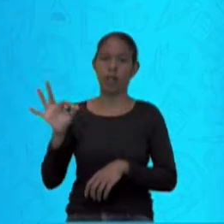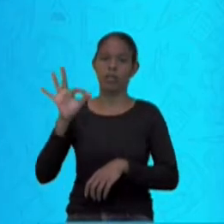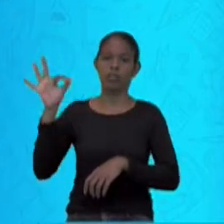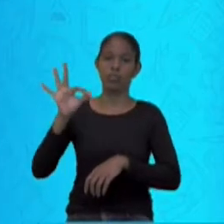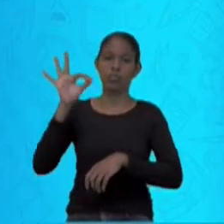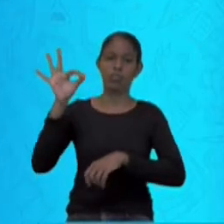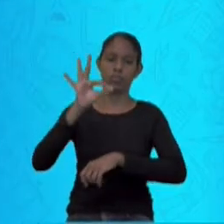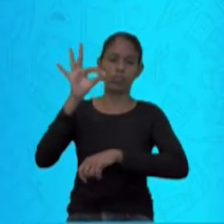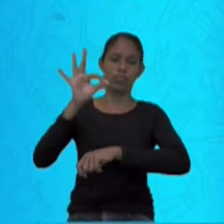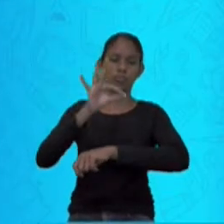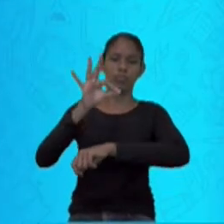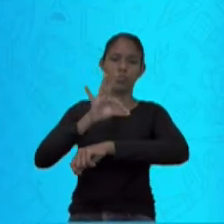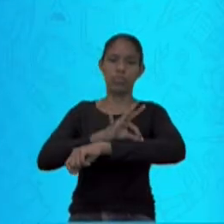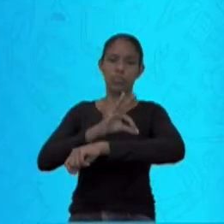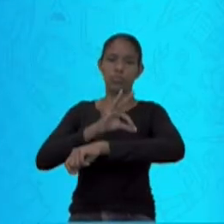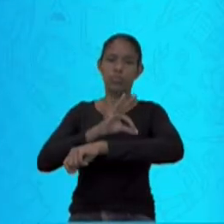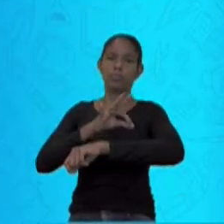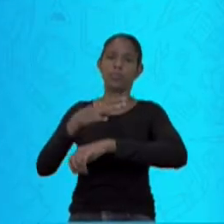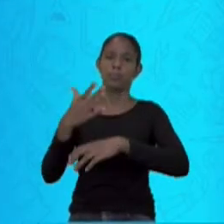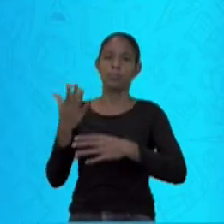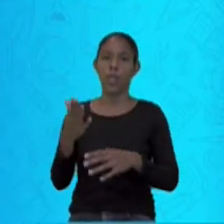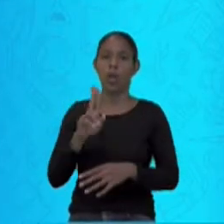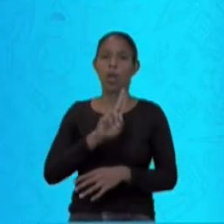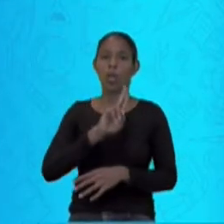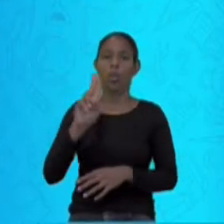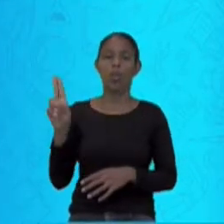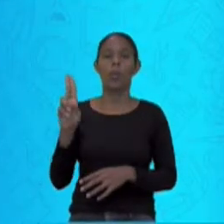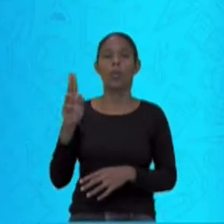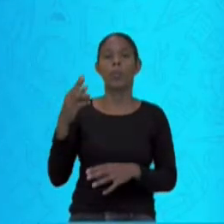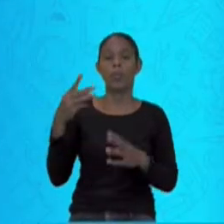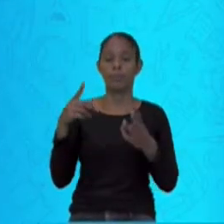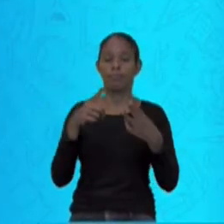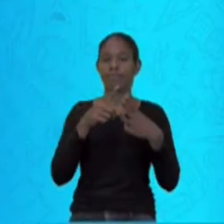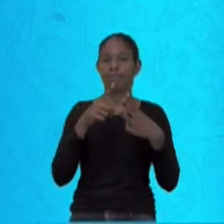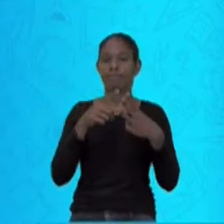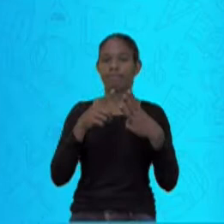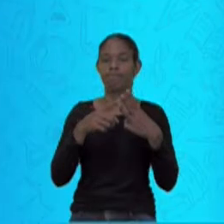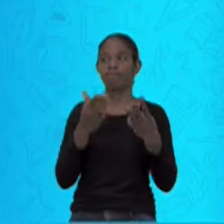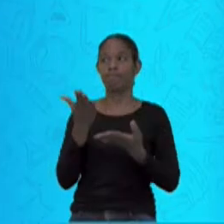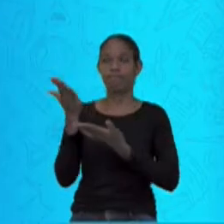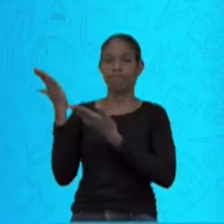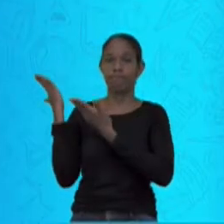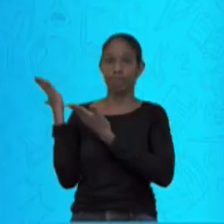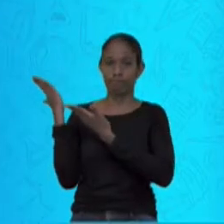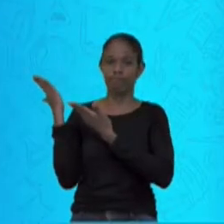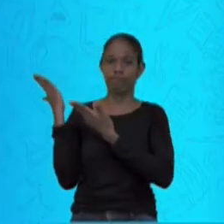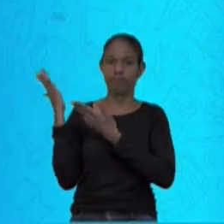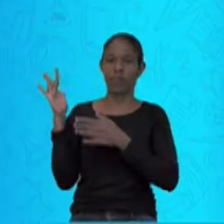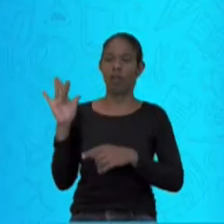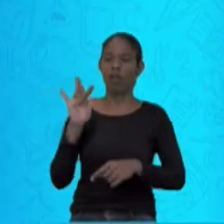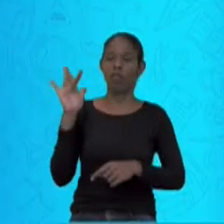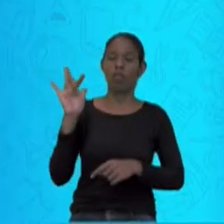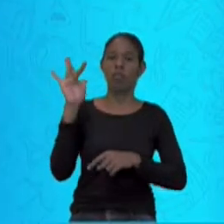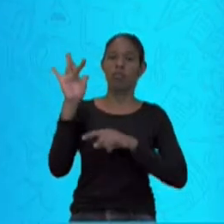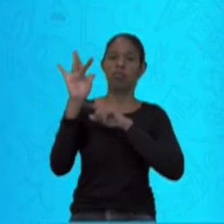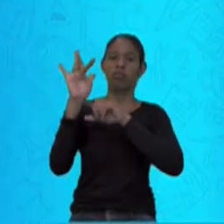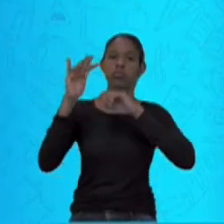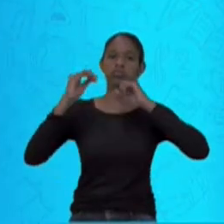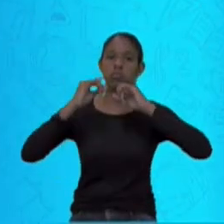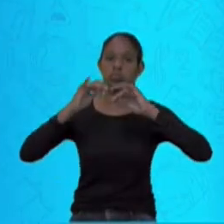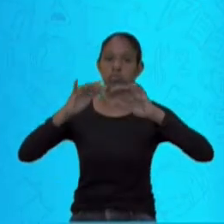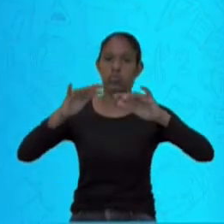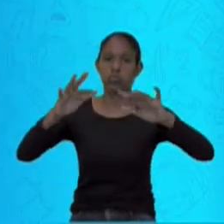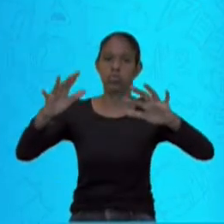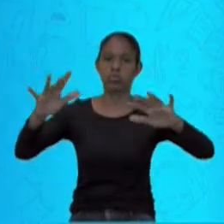muriçoca e caranapanã. Esse mosquito também é responsável por ser transmissor da febre amarela